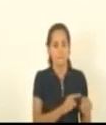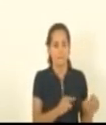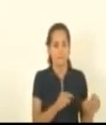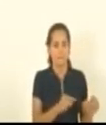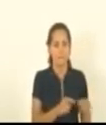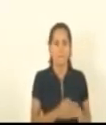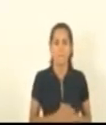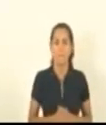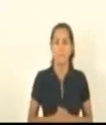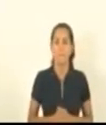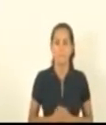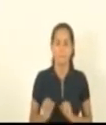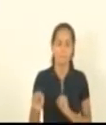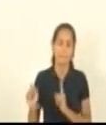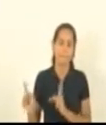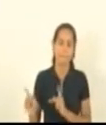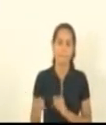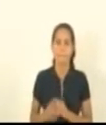Ok.